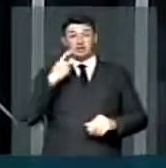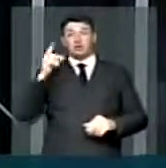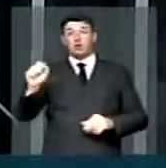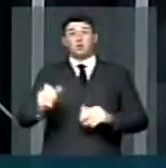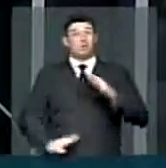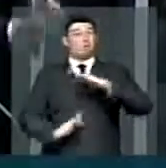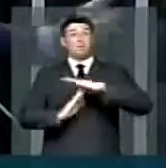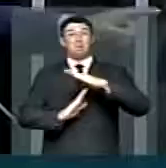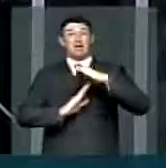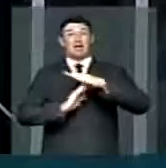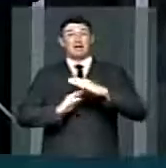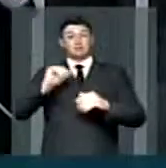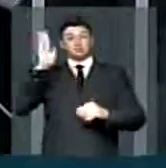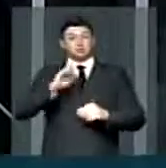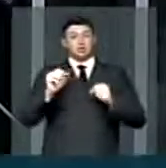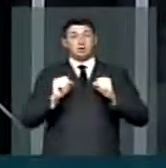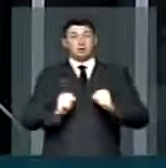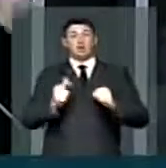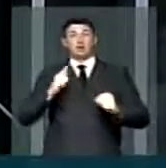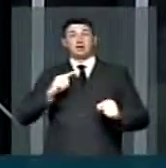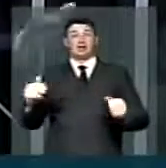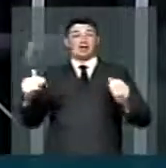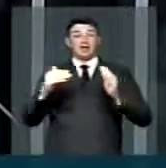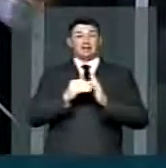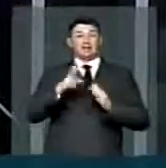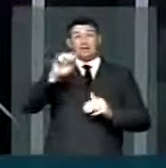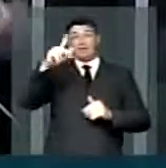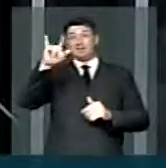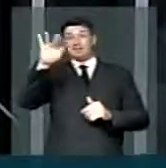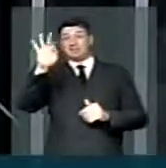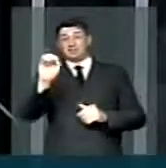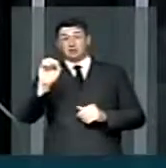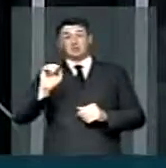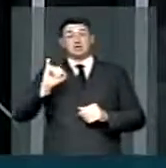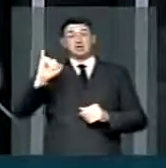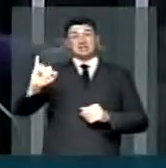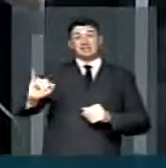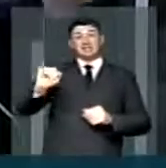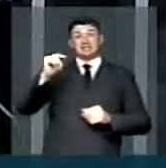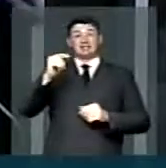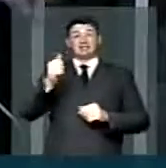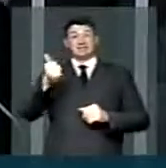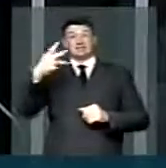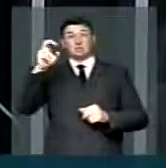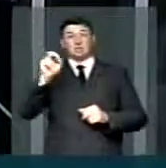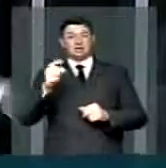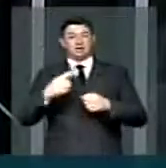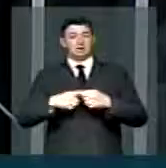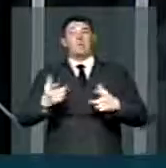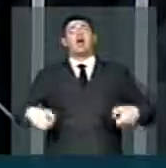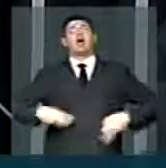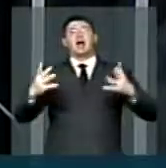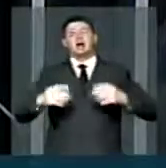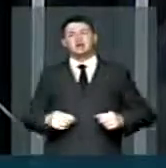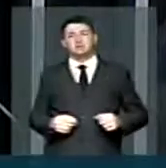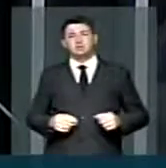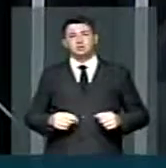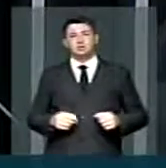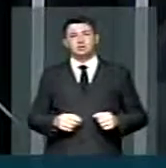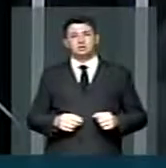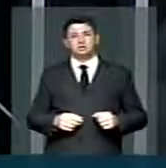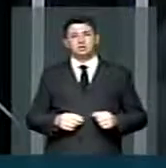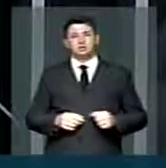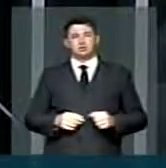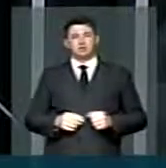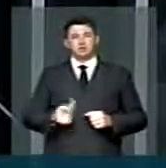no máximo o Brasil poderá chegar depois de um plebiscito 180 municípios qual é a disputa que vai ter o povo lá